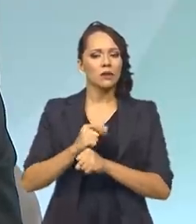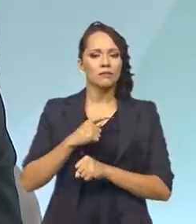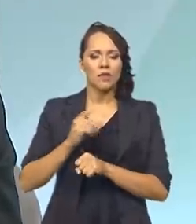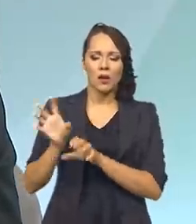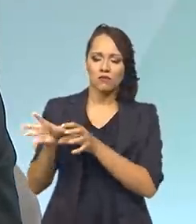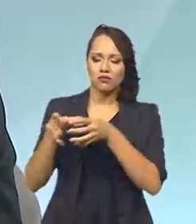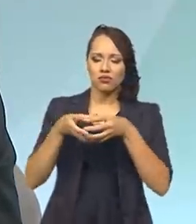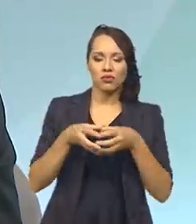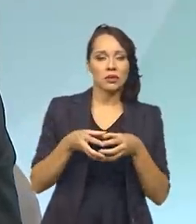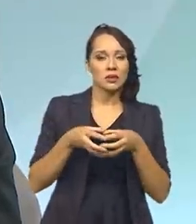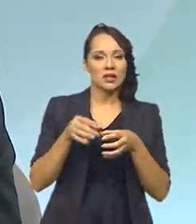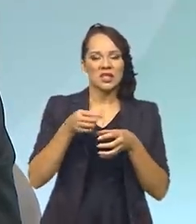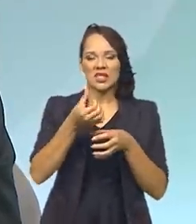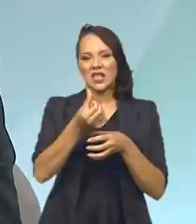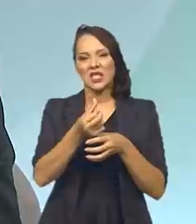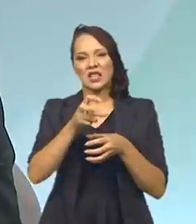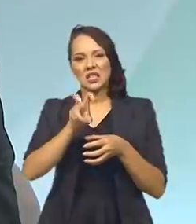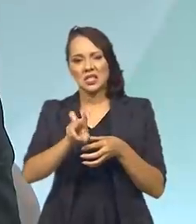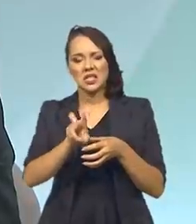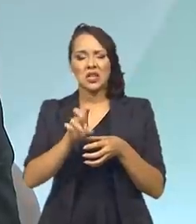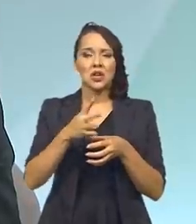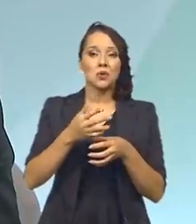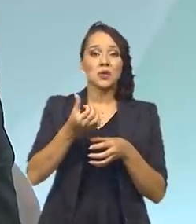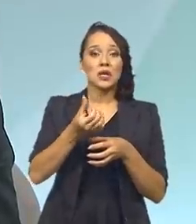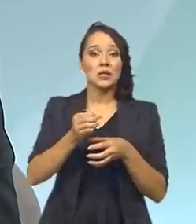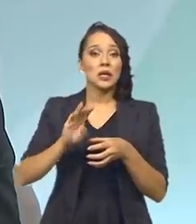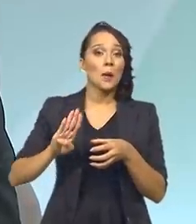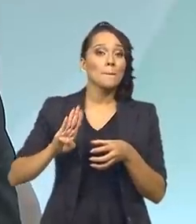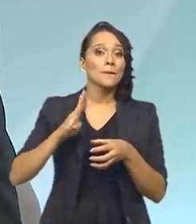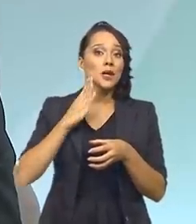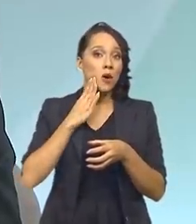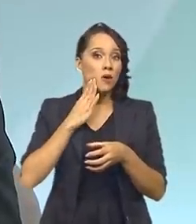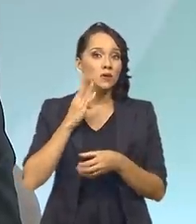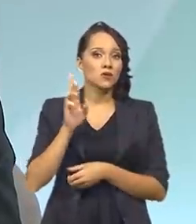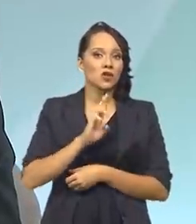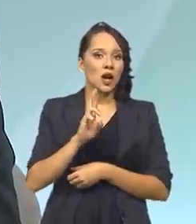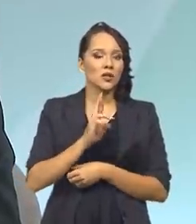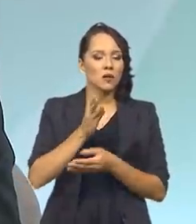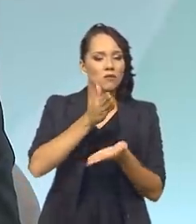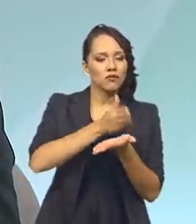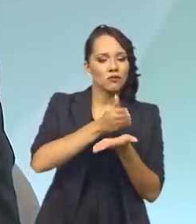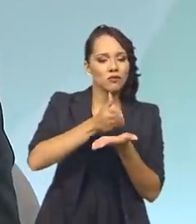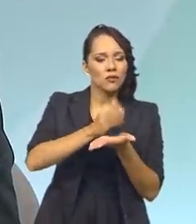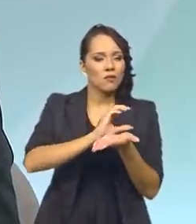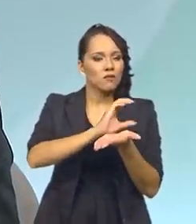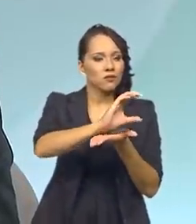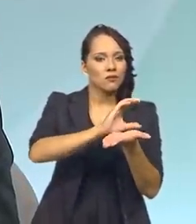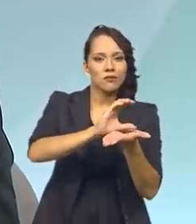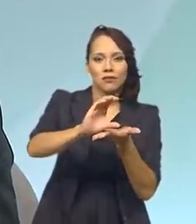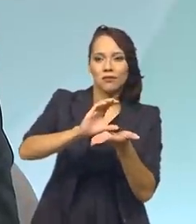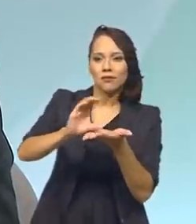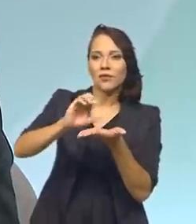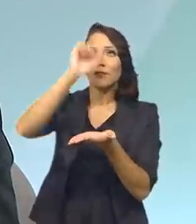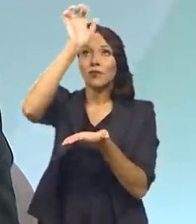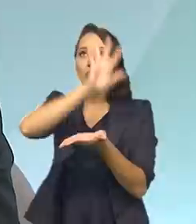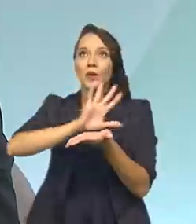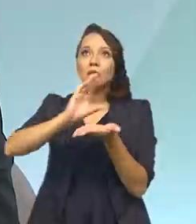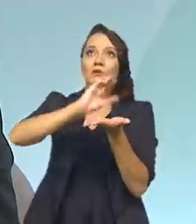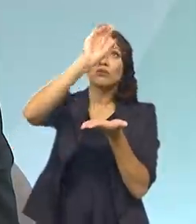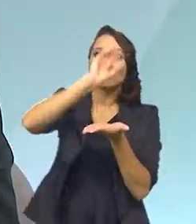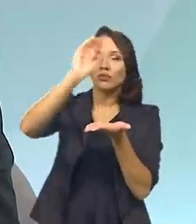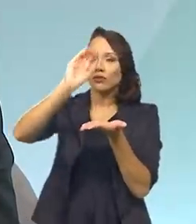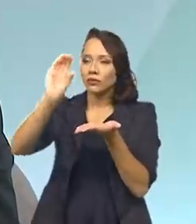aí de 65 a 60 bilhões de reais e repartimos com as diversas regiões do país pela questão